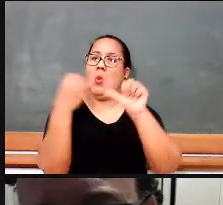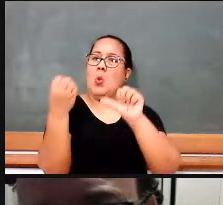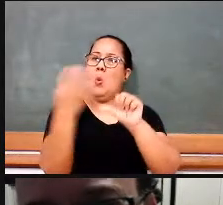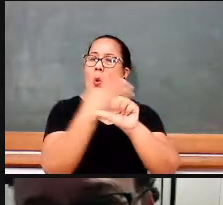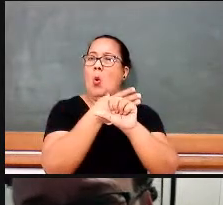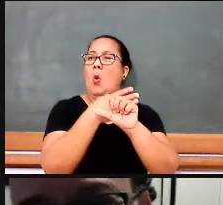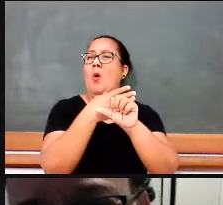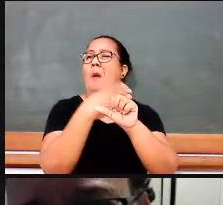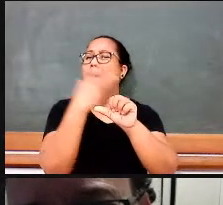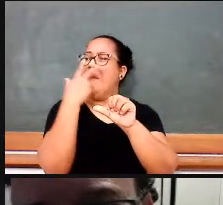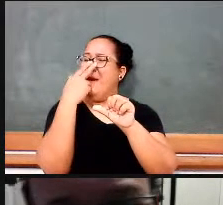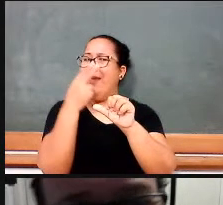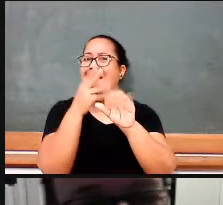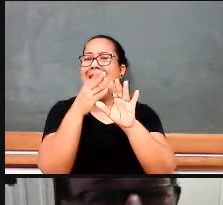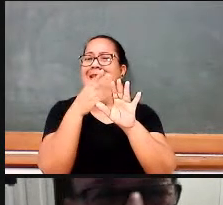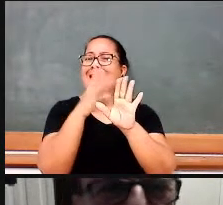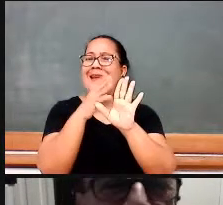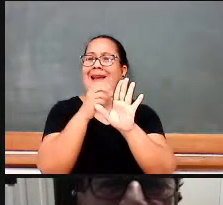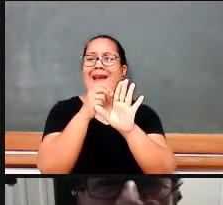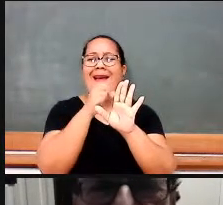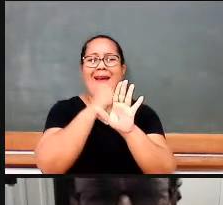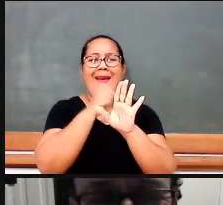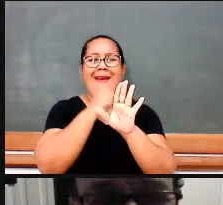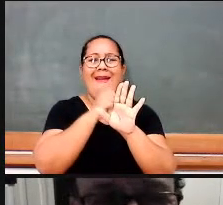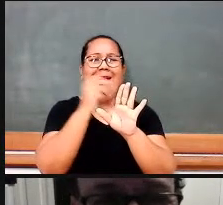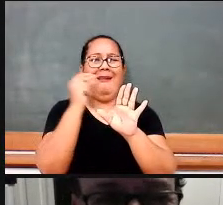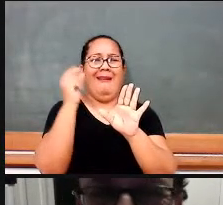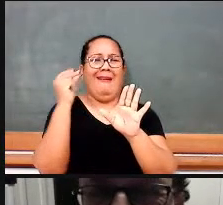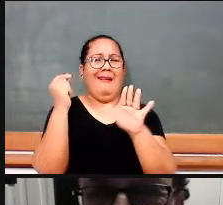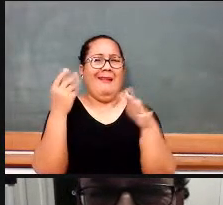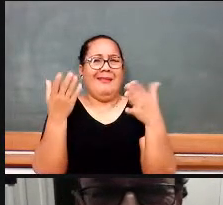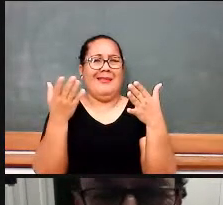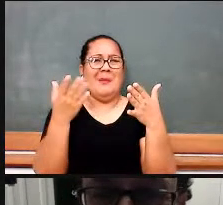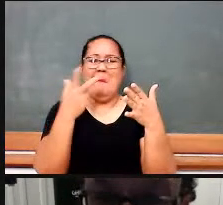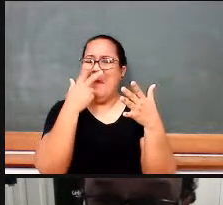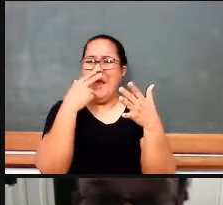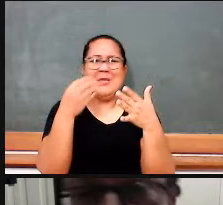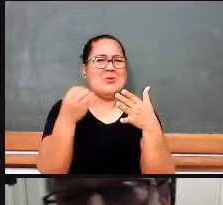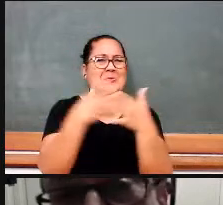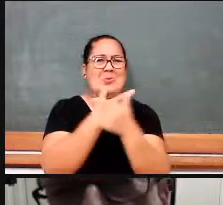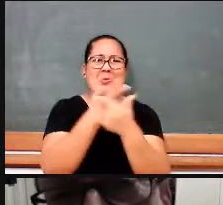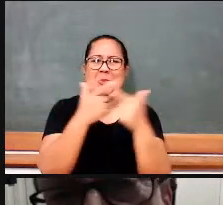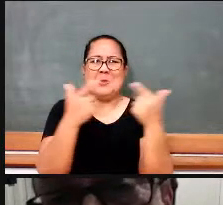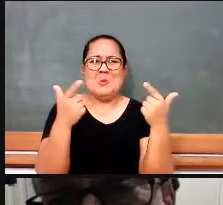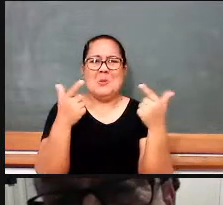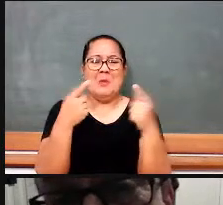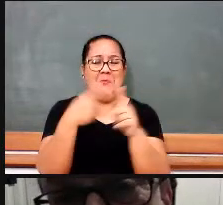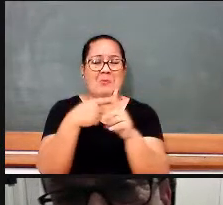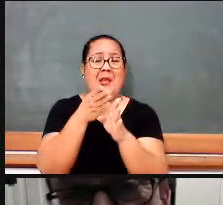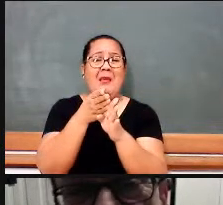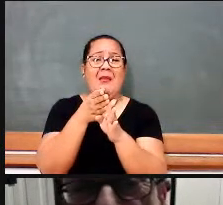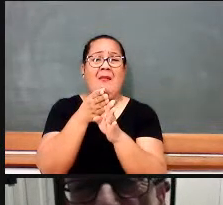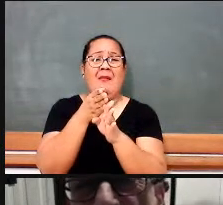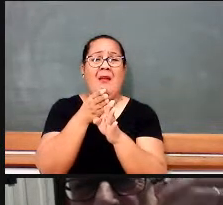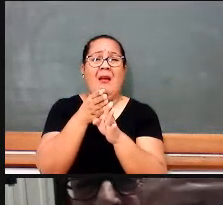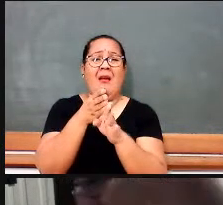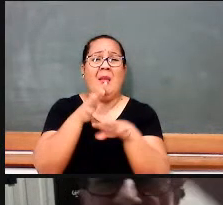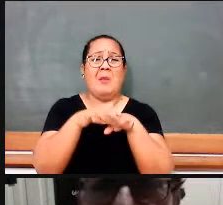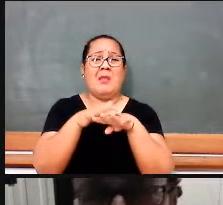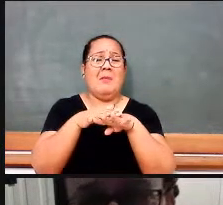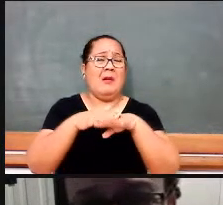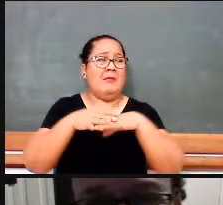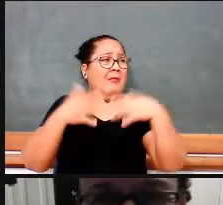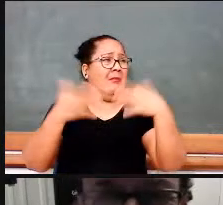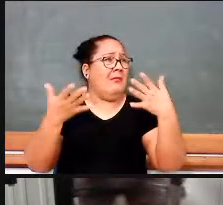amanhecida, envelhecida. Ela já não reflete aquilo que, pelo menos do âmbito do ensino de matemática, aquilo que